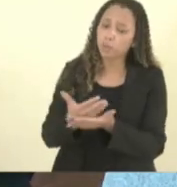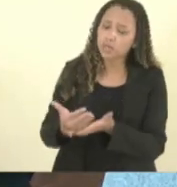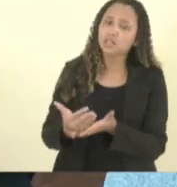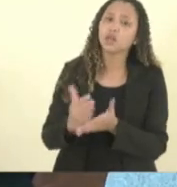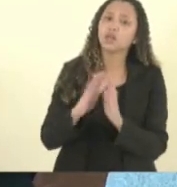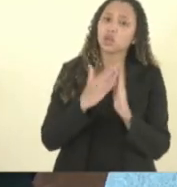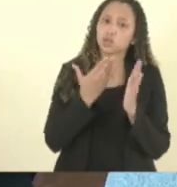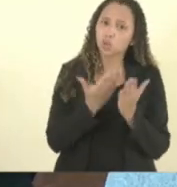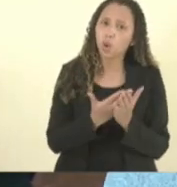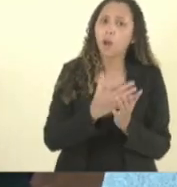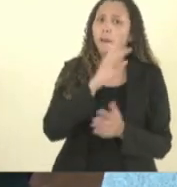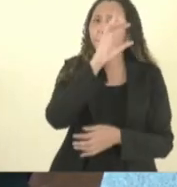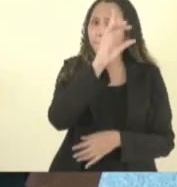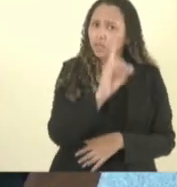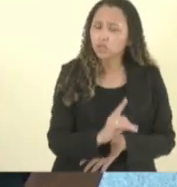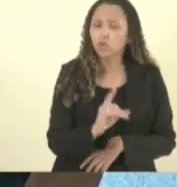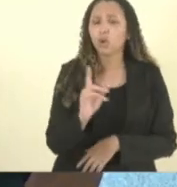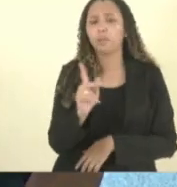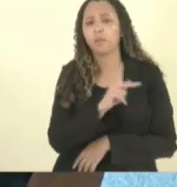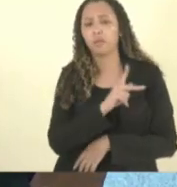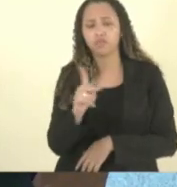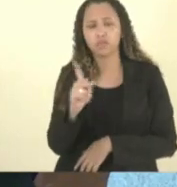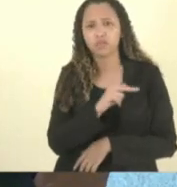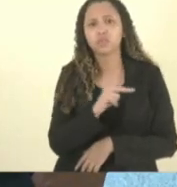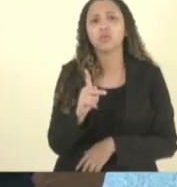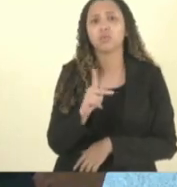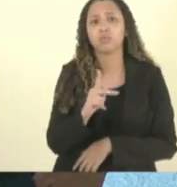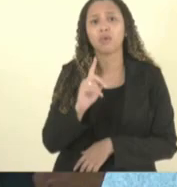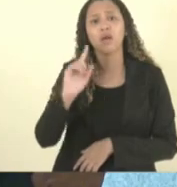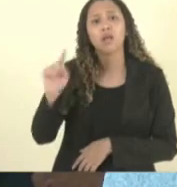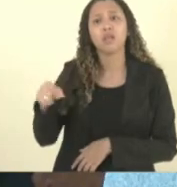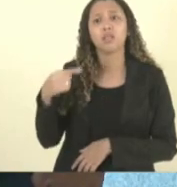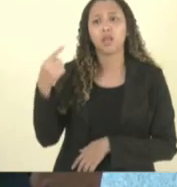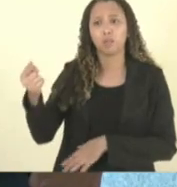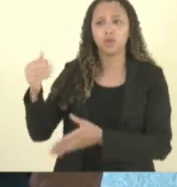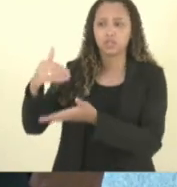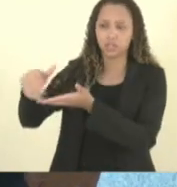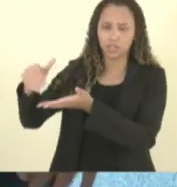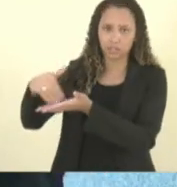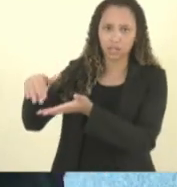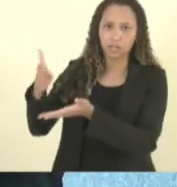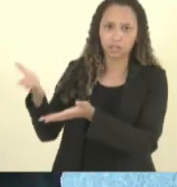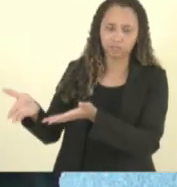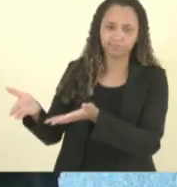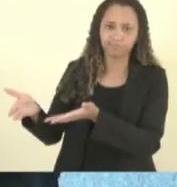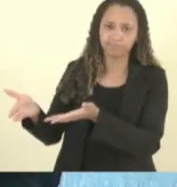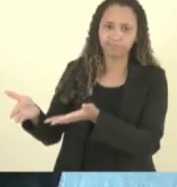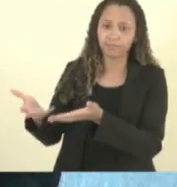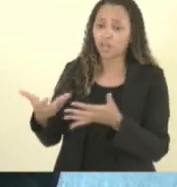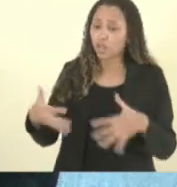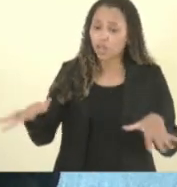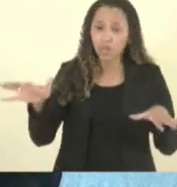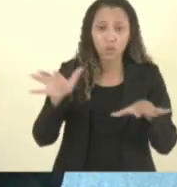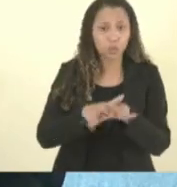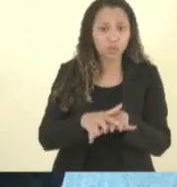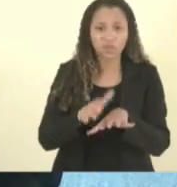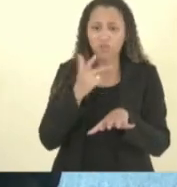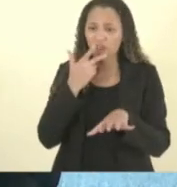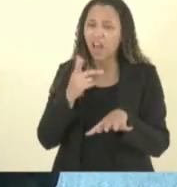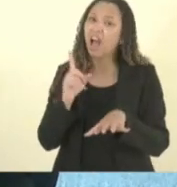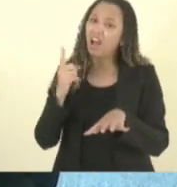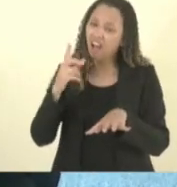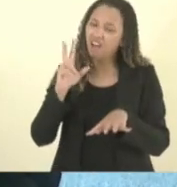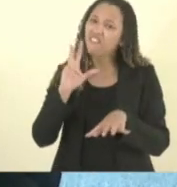punição pra diretores professores e depois vai pra secretaria inclusão dizer que vai incluir